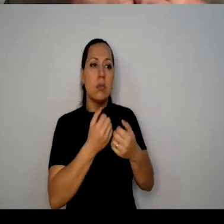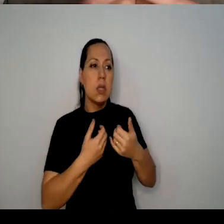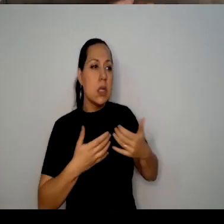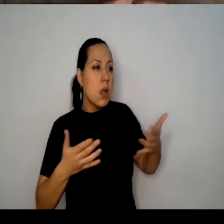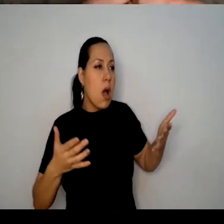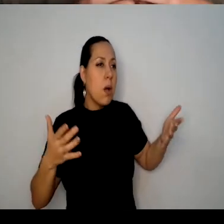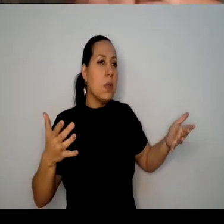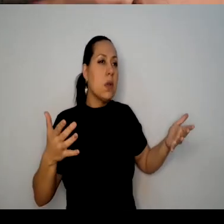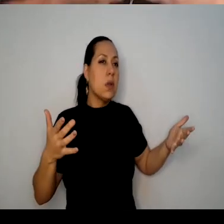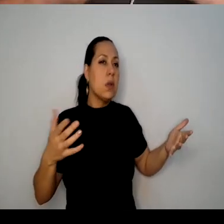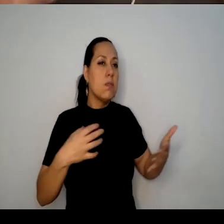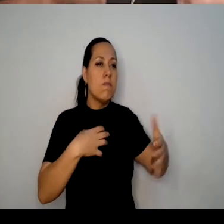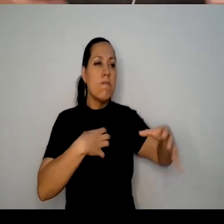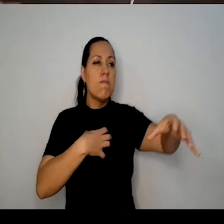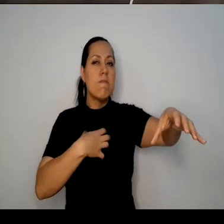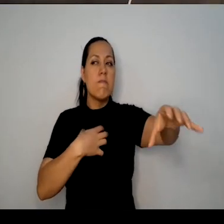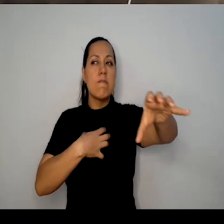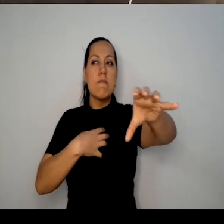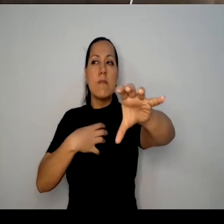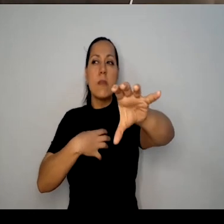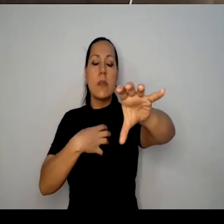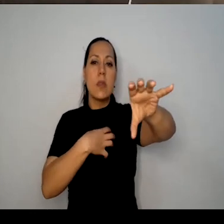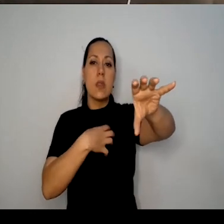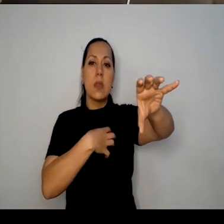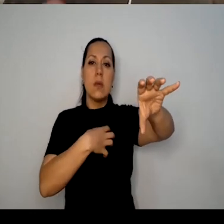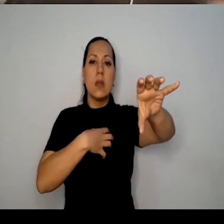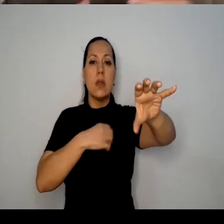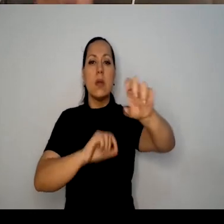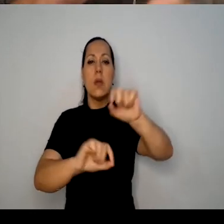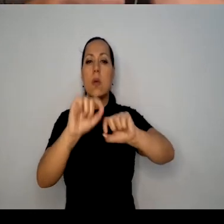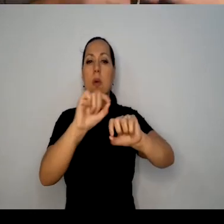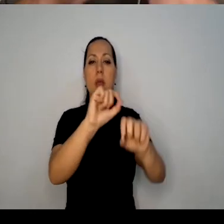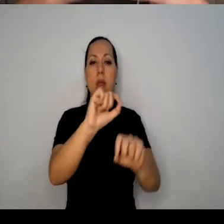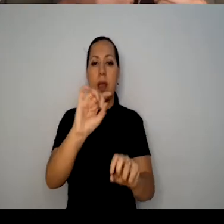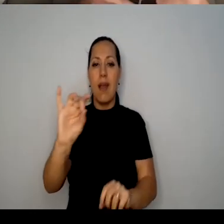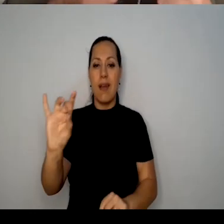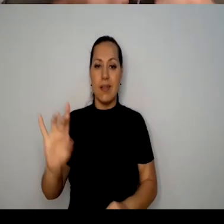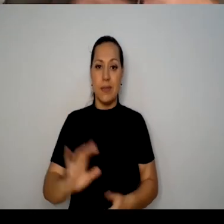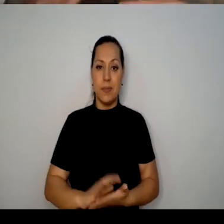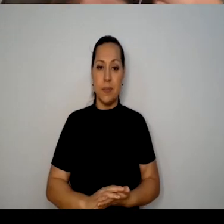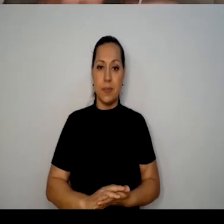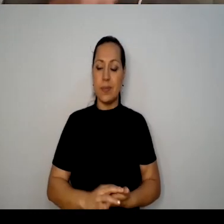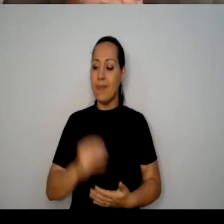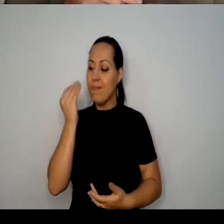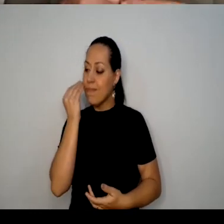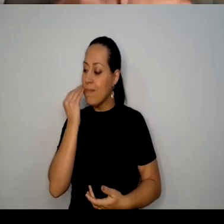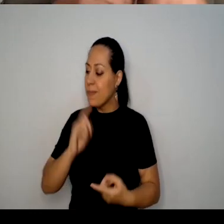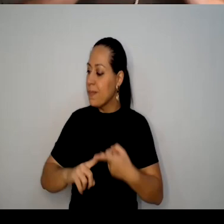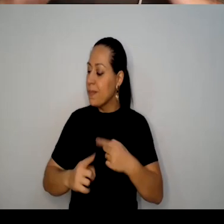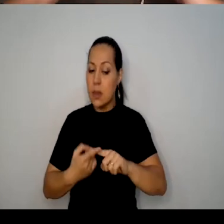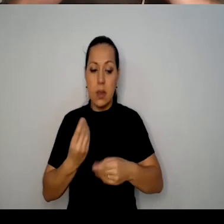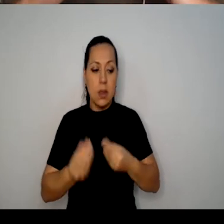abrir para escutar as necessidades de todas as pessoas e encontrar formas de chegar até elas